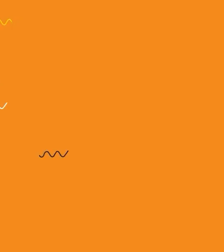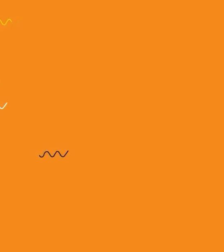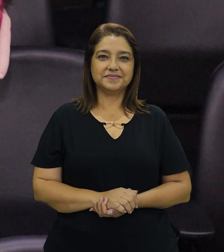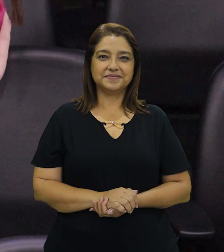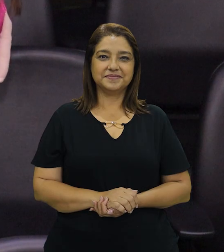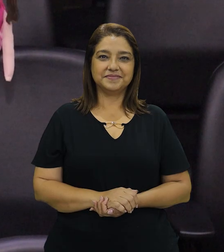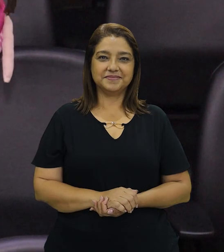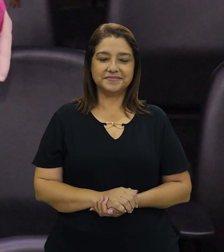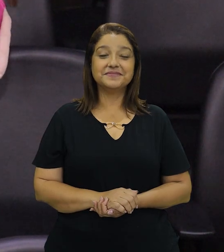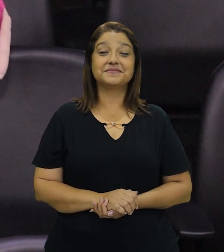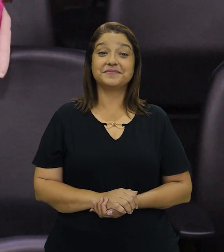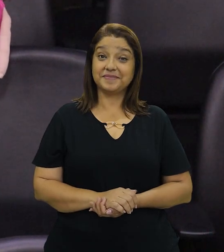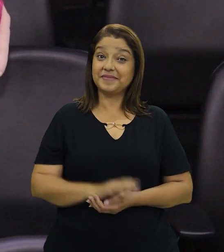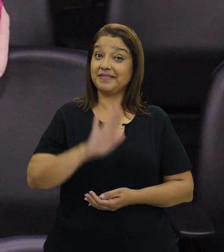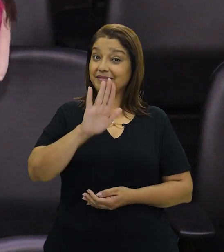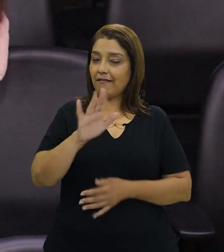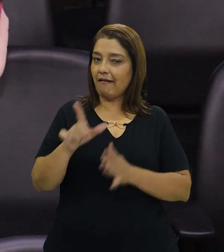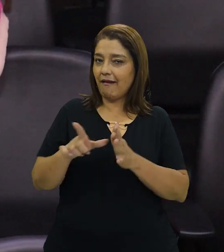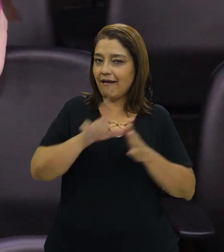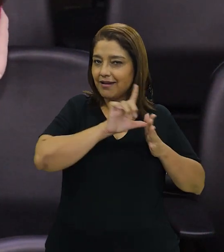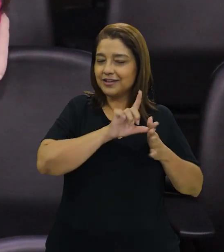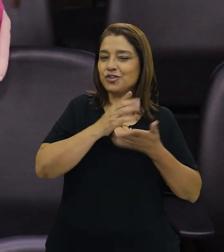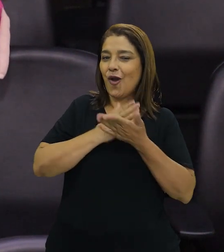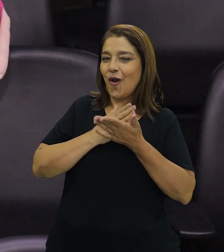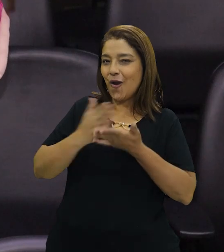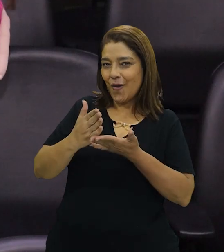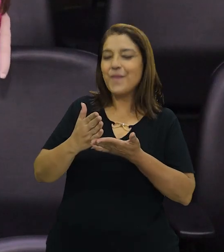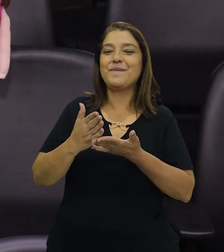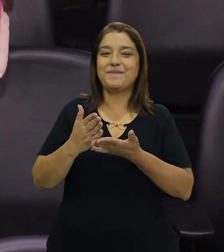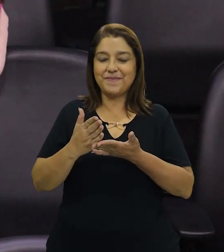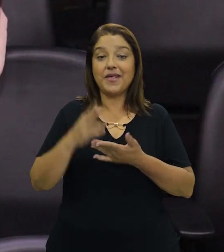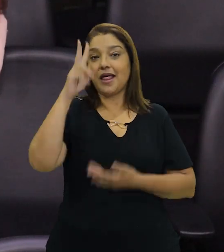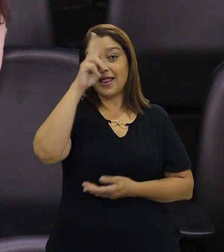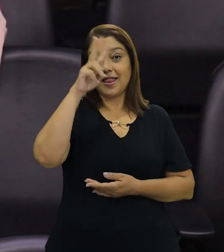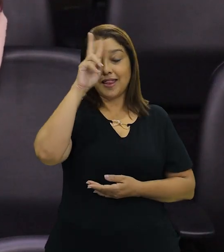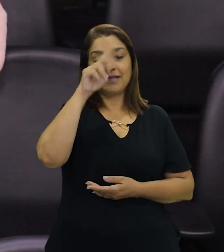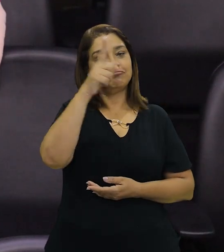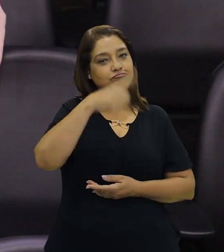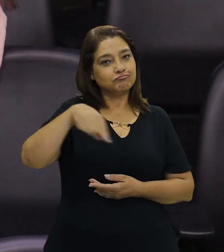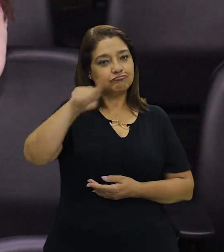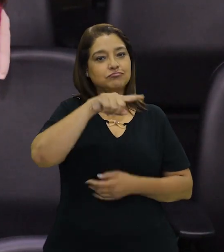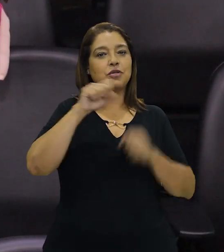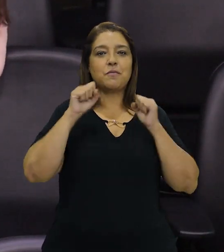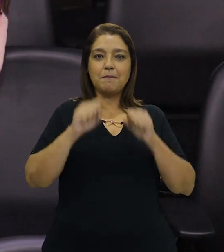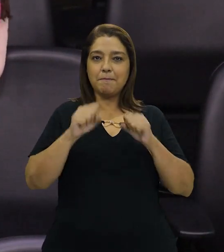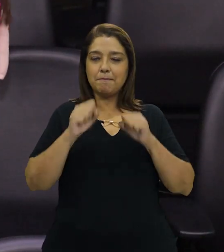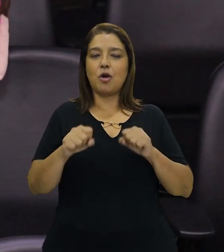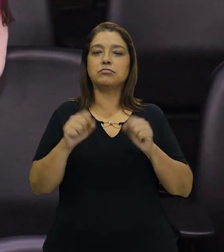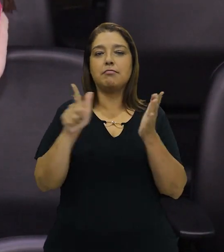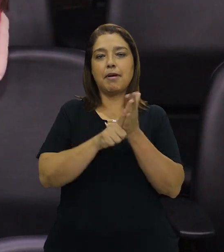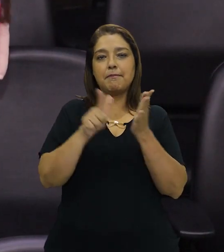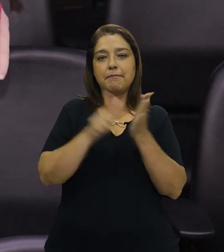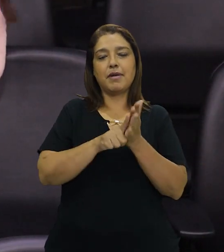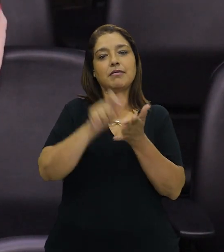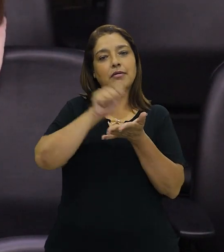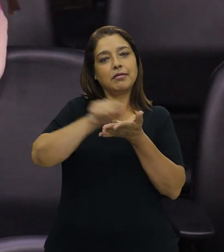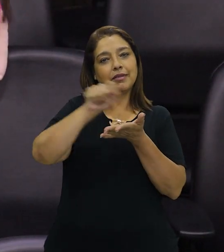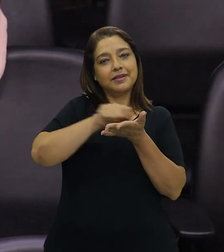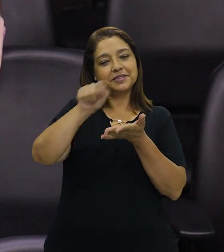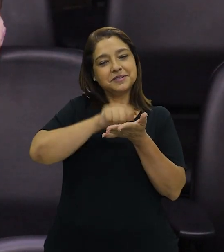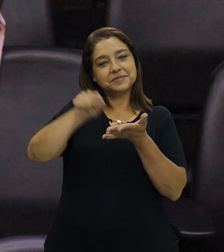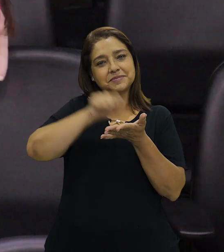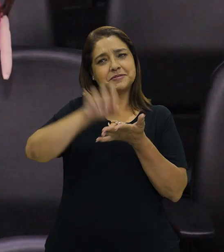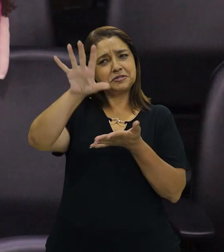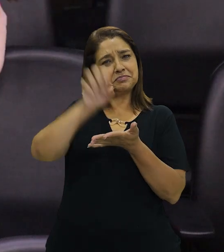E antes de começarmos, pessoal, lembre-se de pegar papel e caneta para